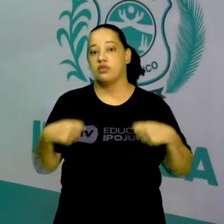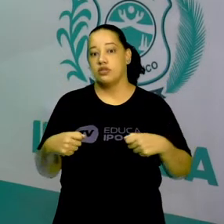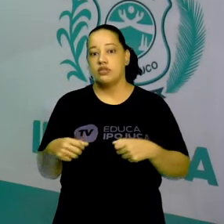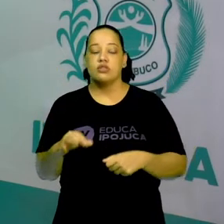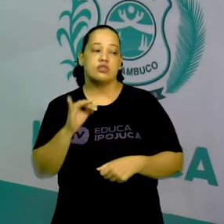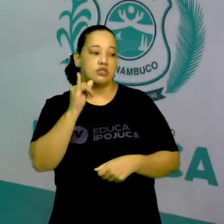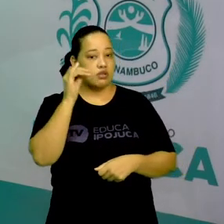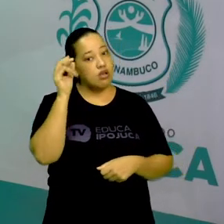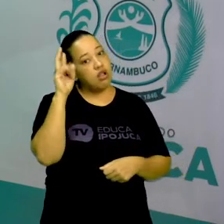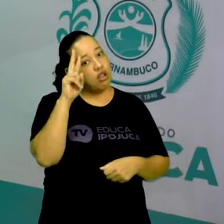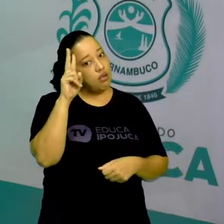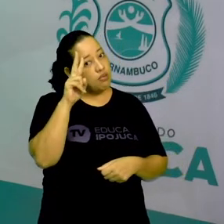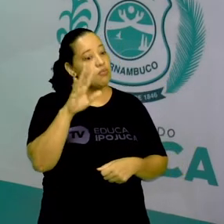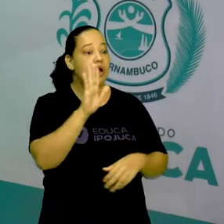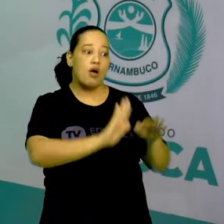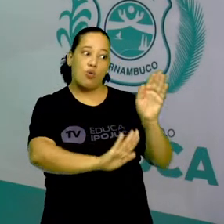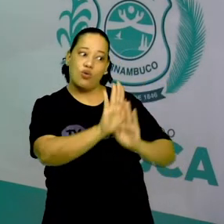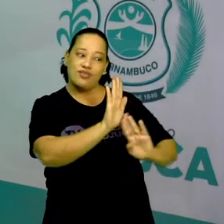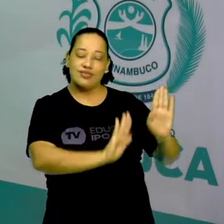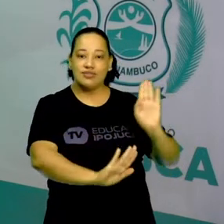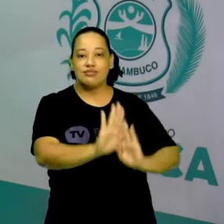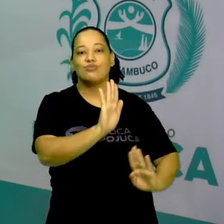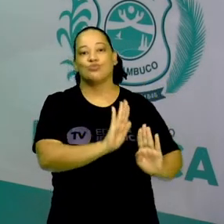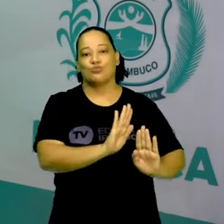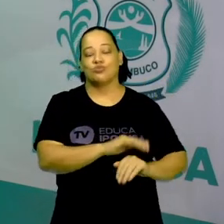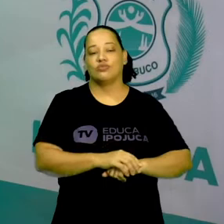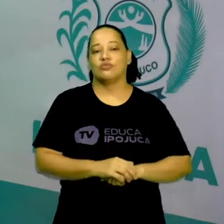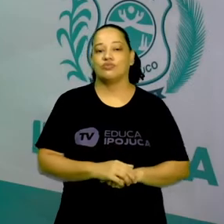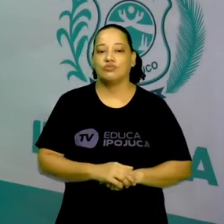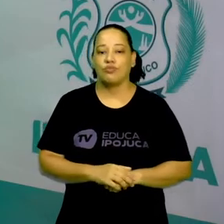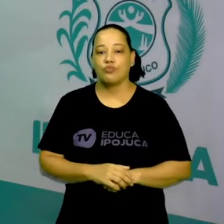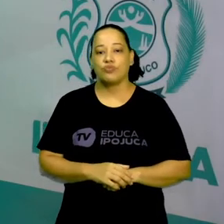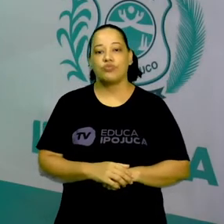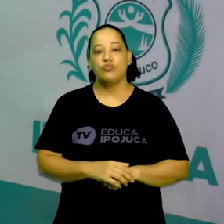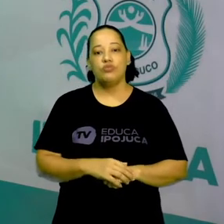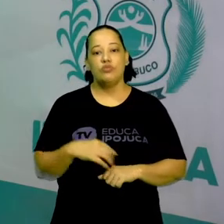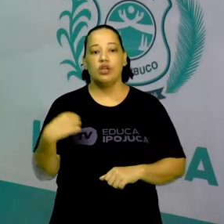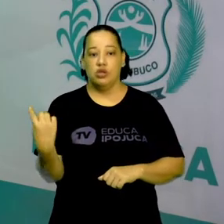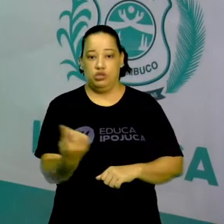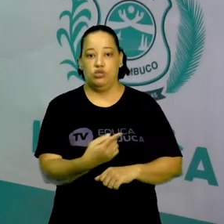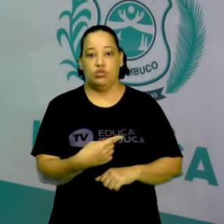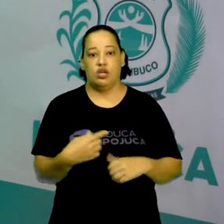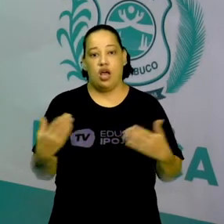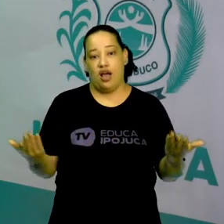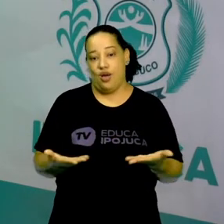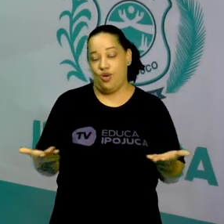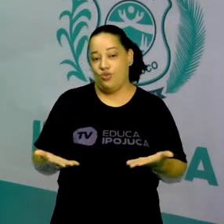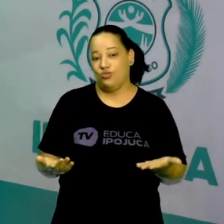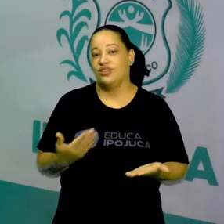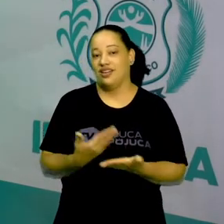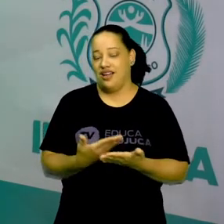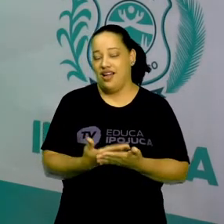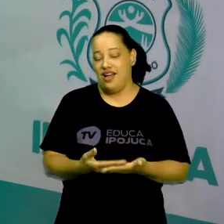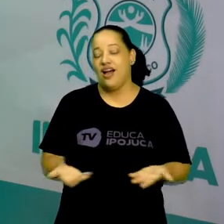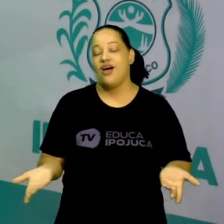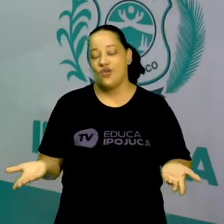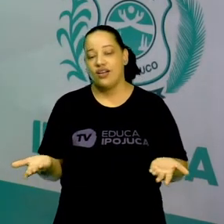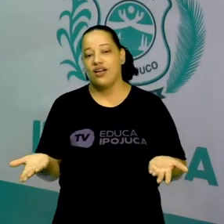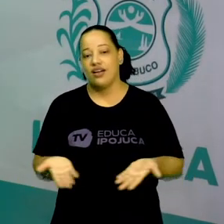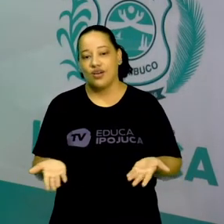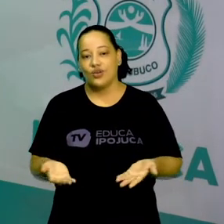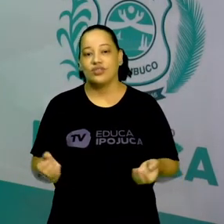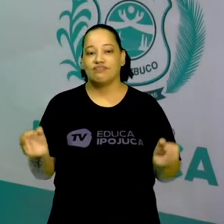tenham cuidado no trânsito. Nós ficamos aqui, né, com a nossa aula de hoje e